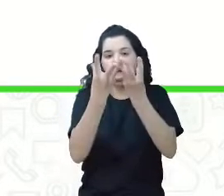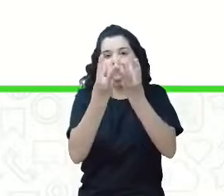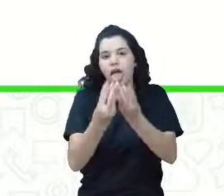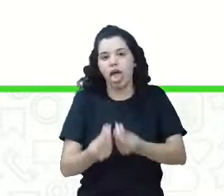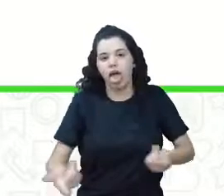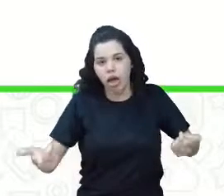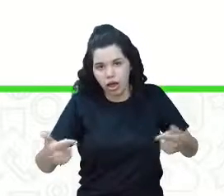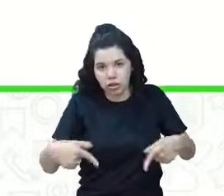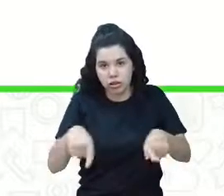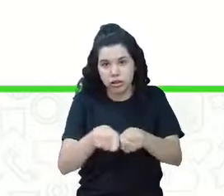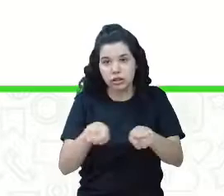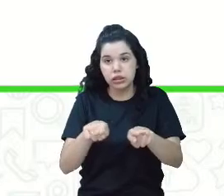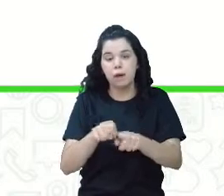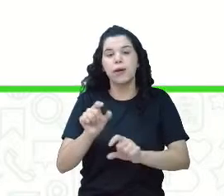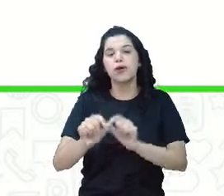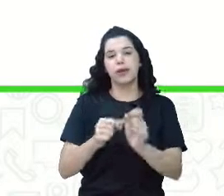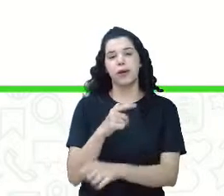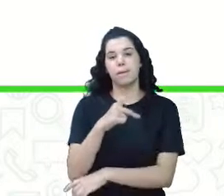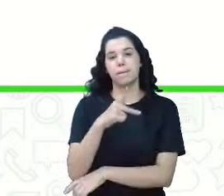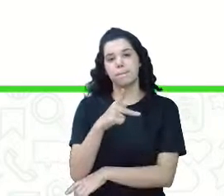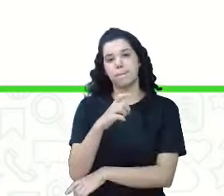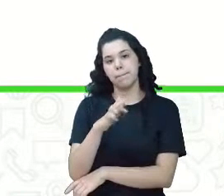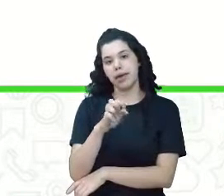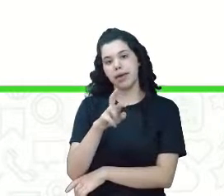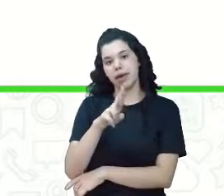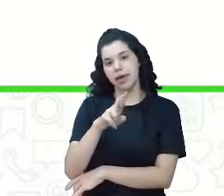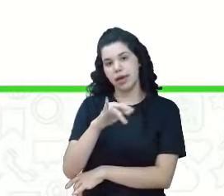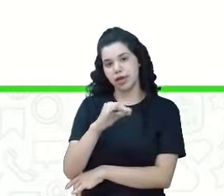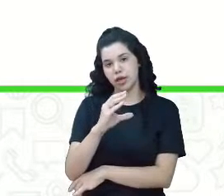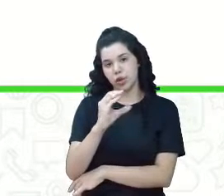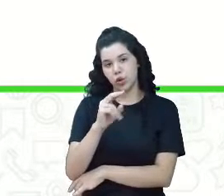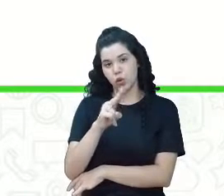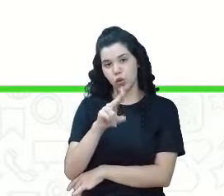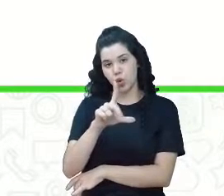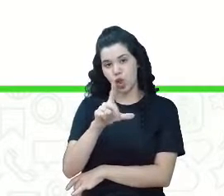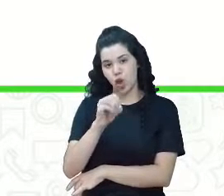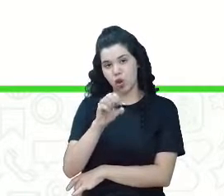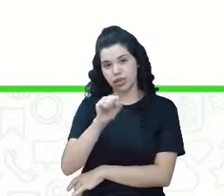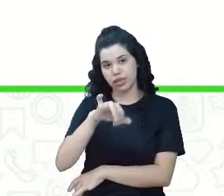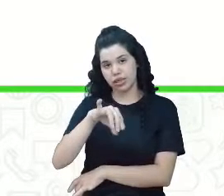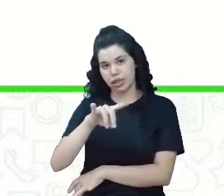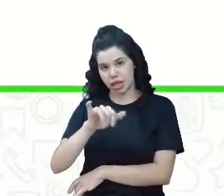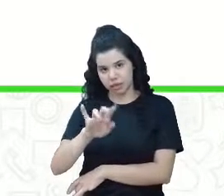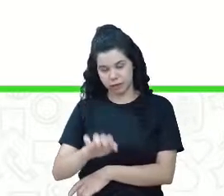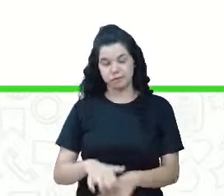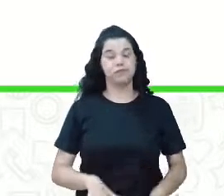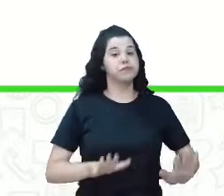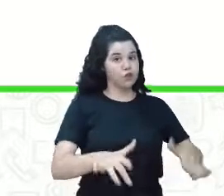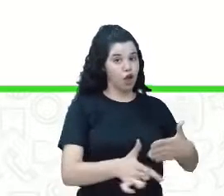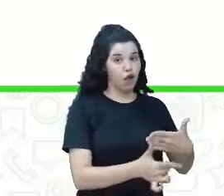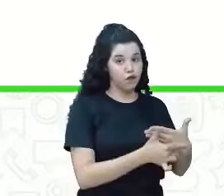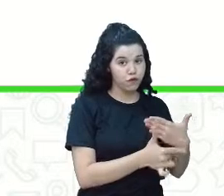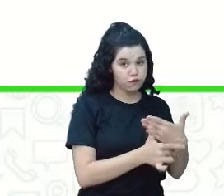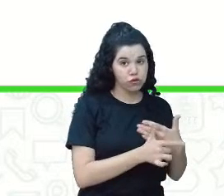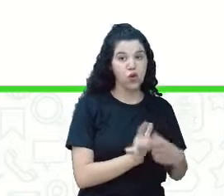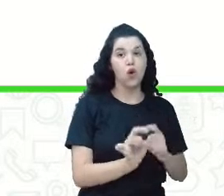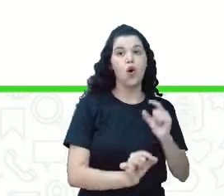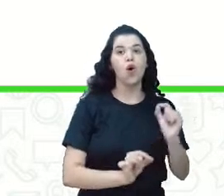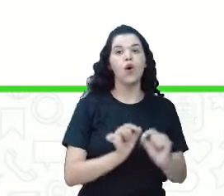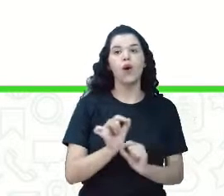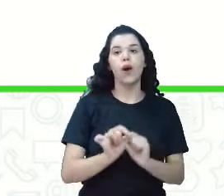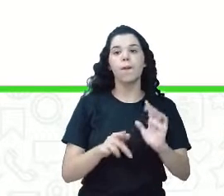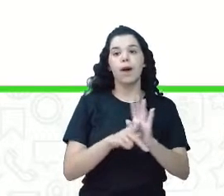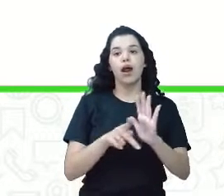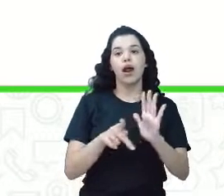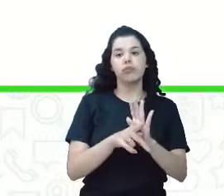e a periculosidade. A função é a sua matéria-prima, os produtos